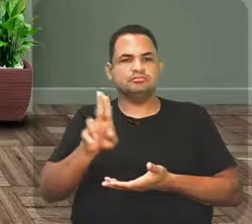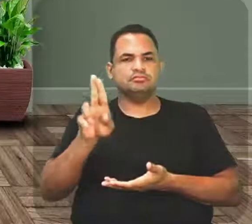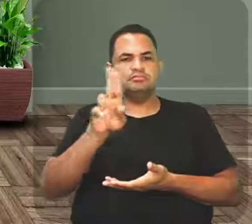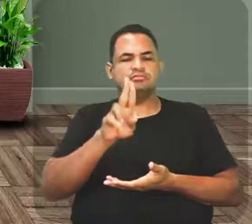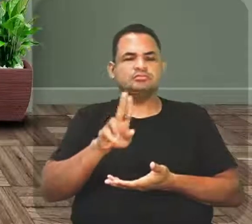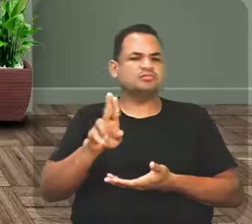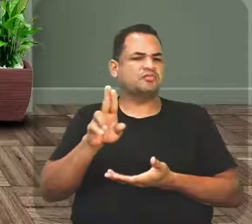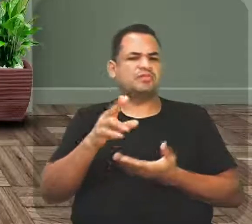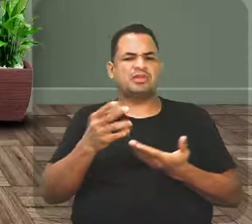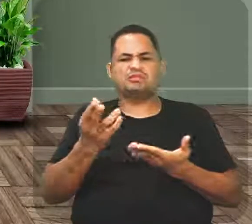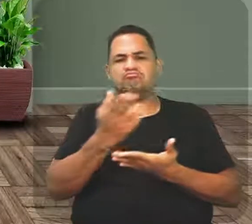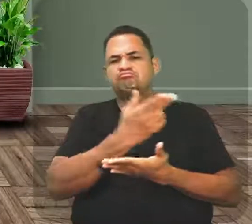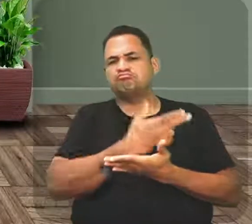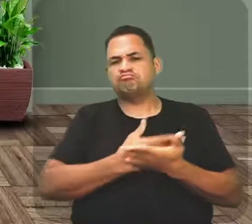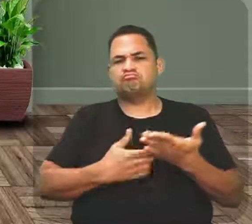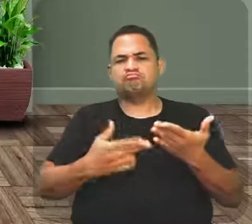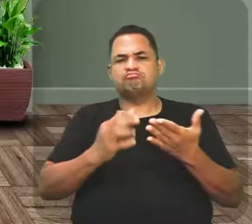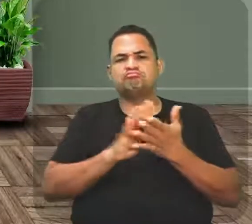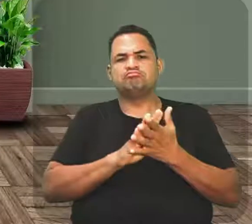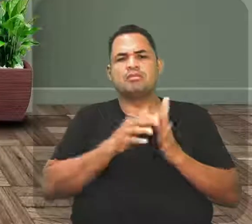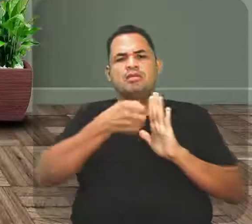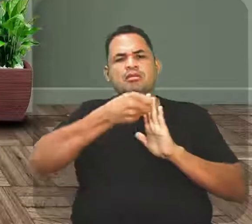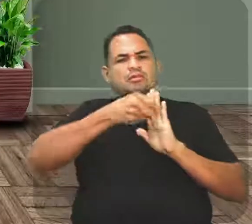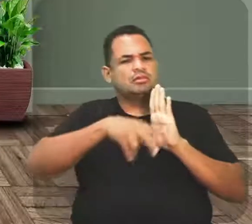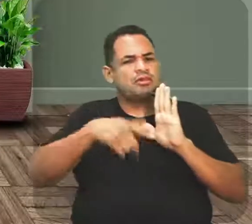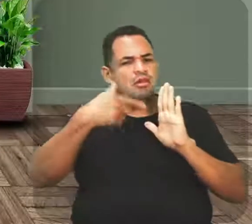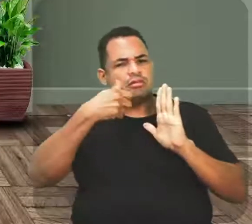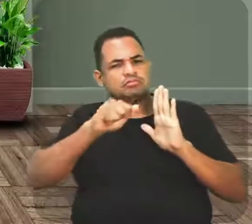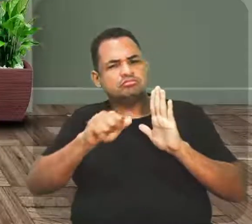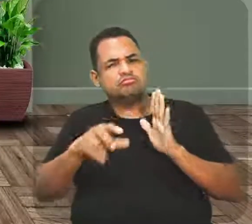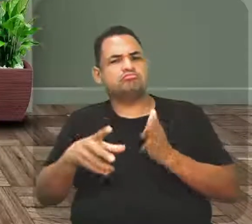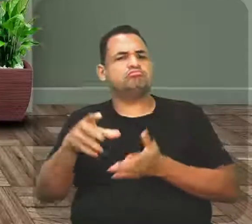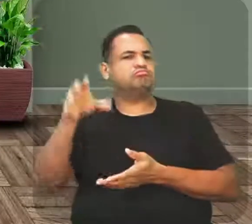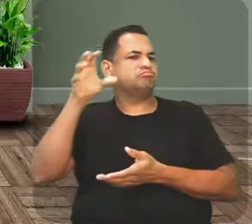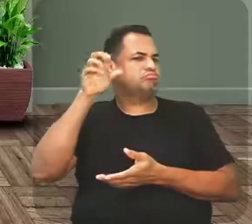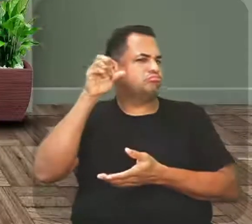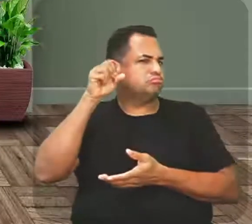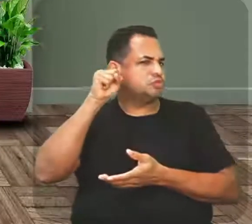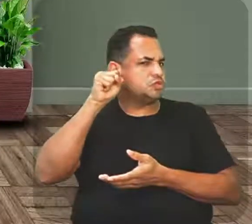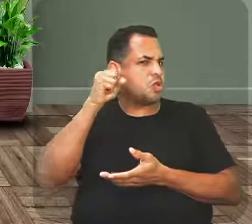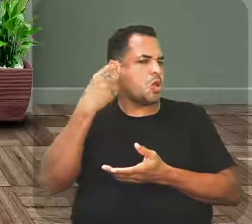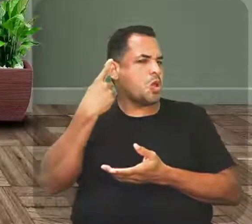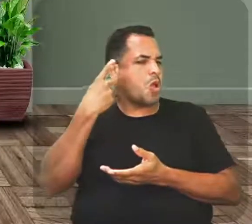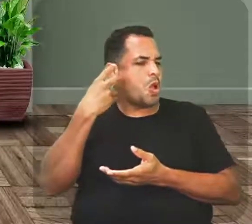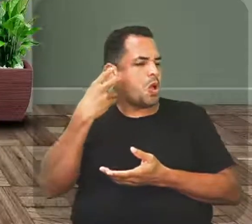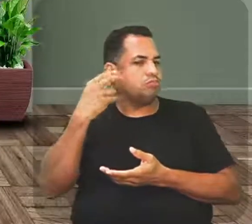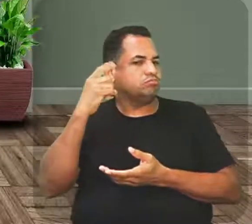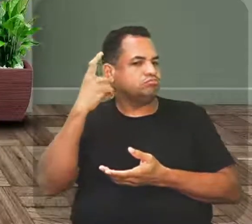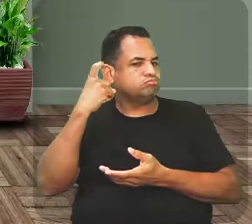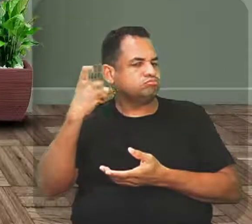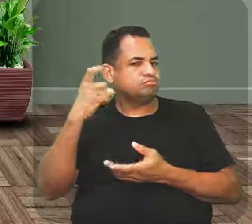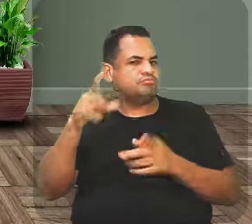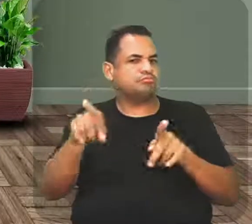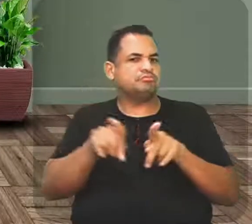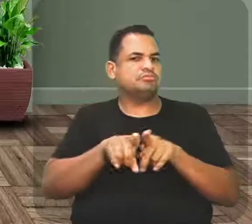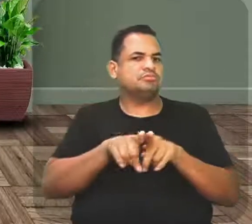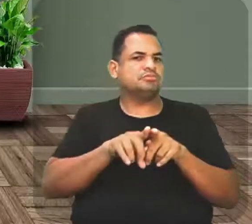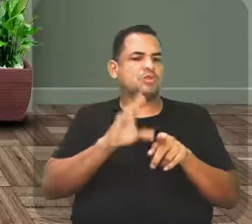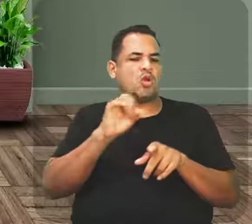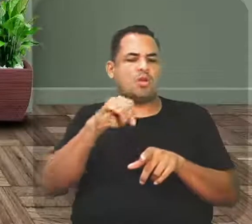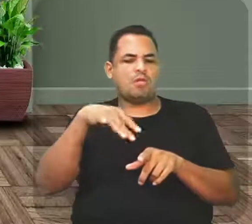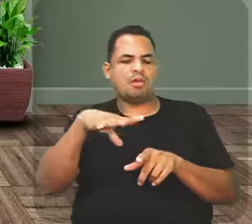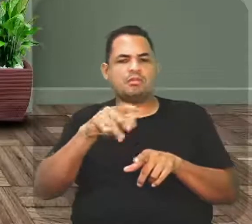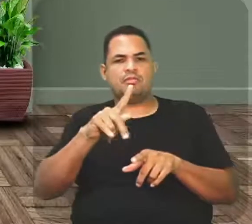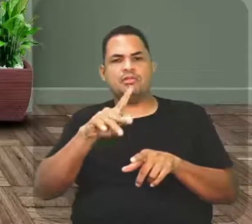abusar das figuras de linguagem, figuras de construção, figuras de som da sua produção literária. Essa onomatopeia é